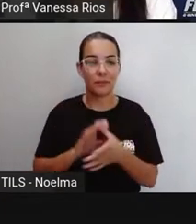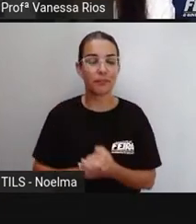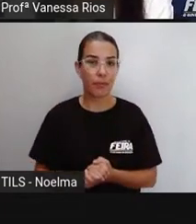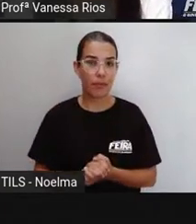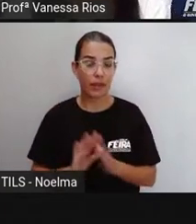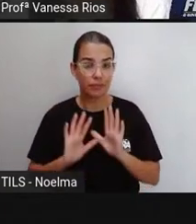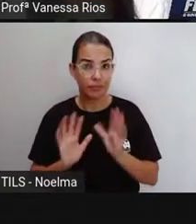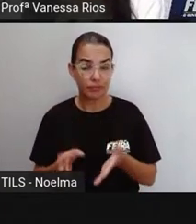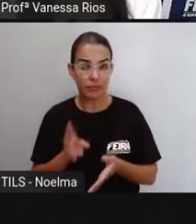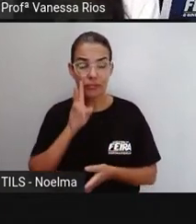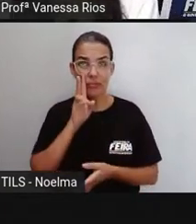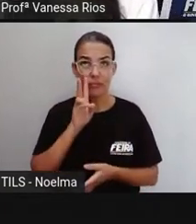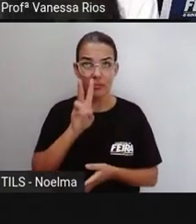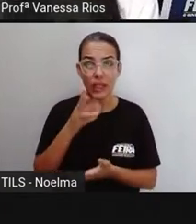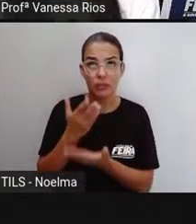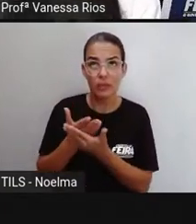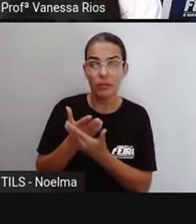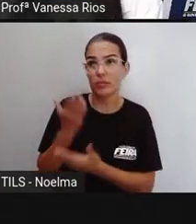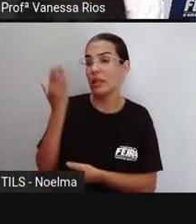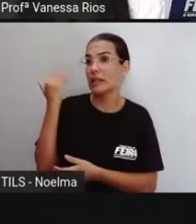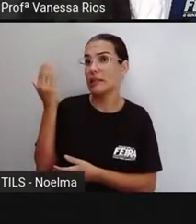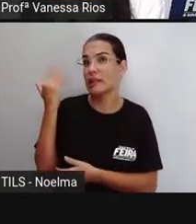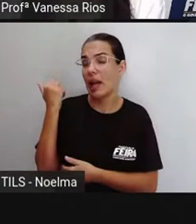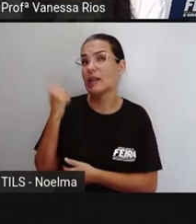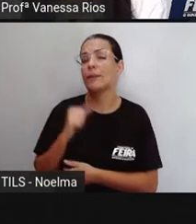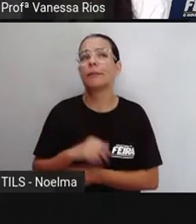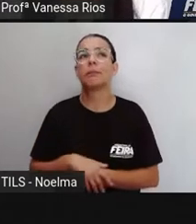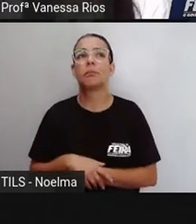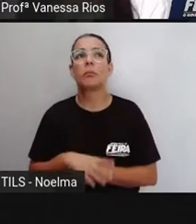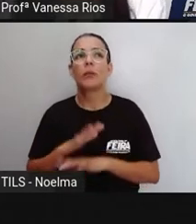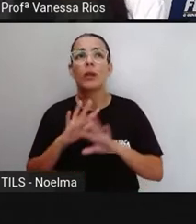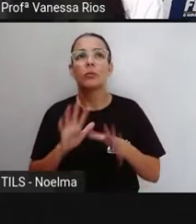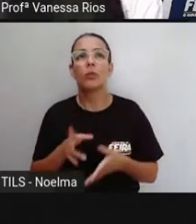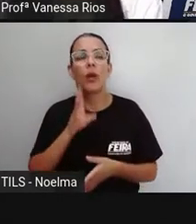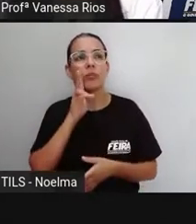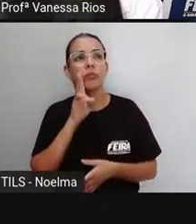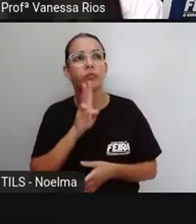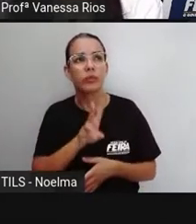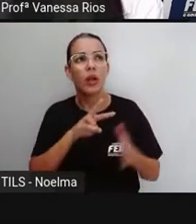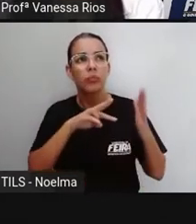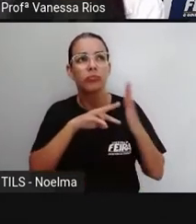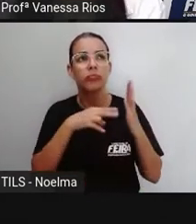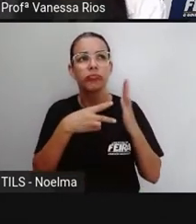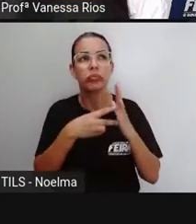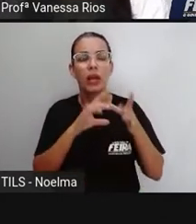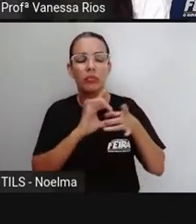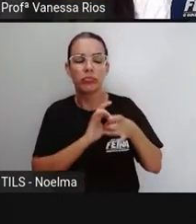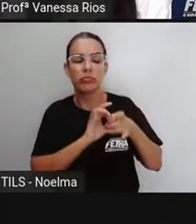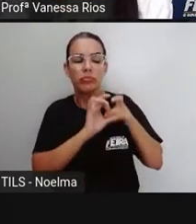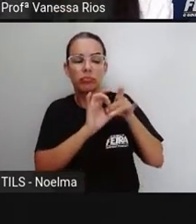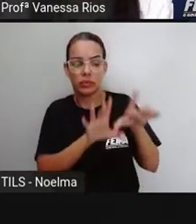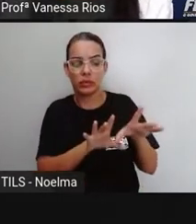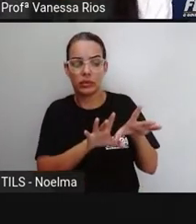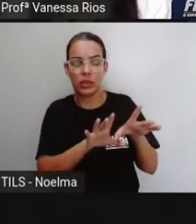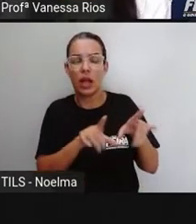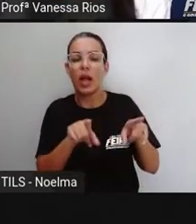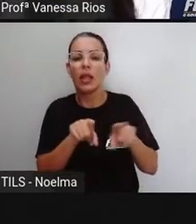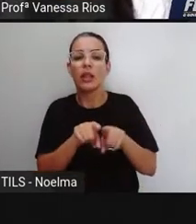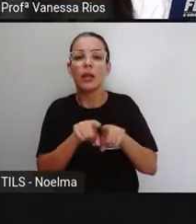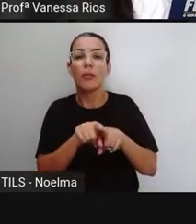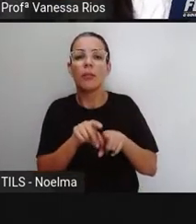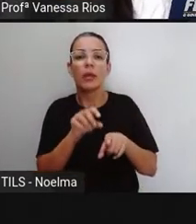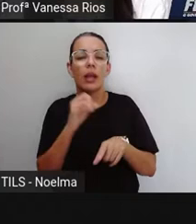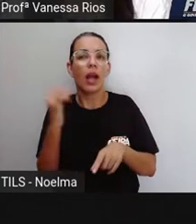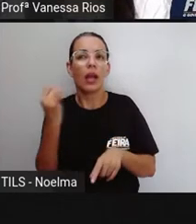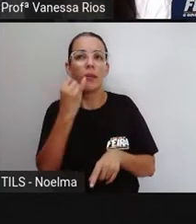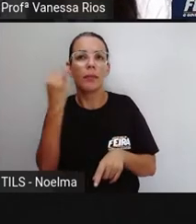observou aí numa aula anterior, já estudamos o conceito de democracia e a gente já observou a